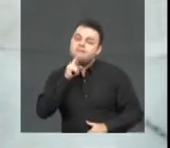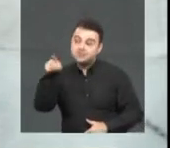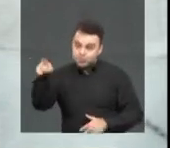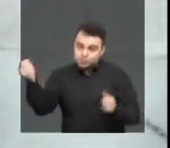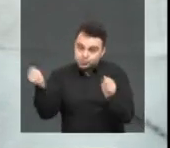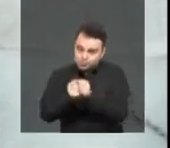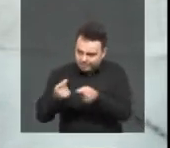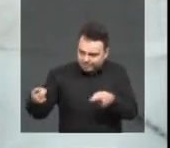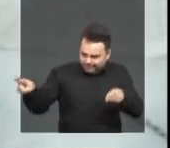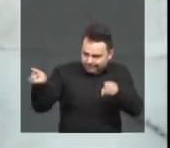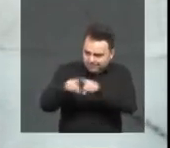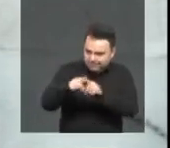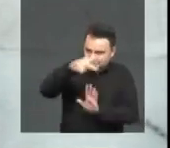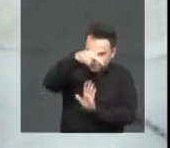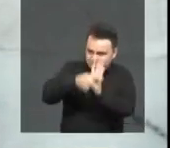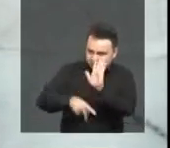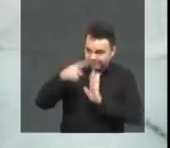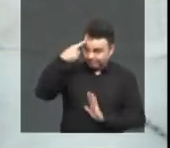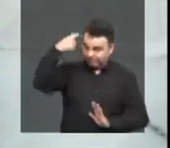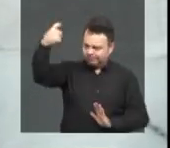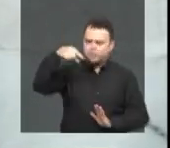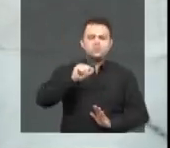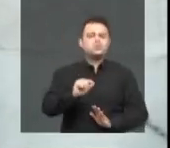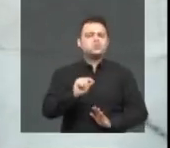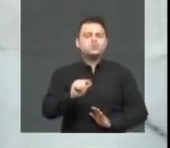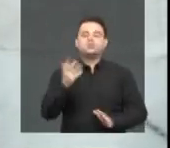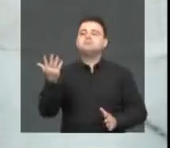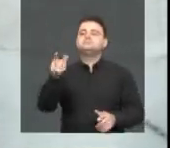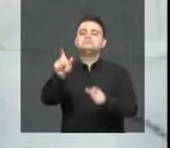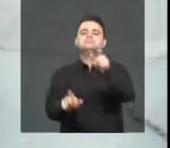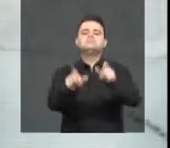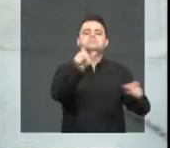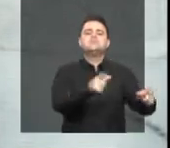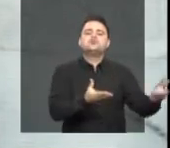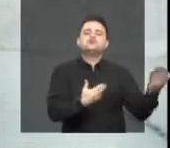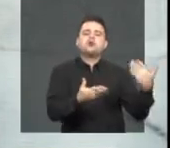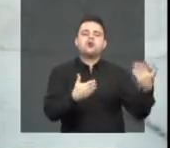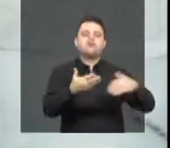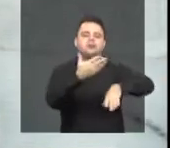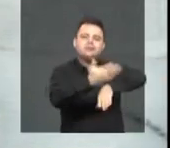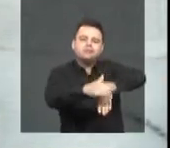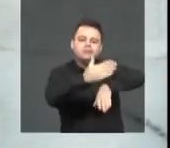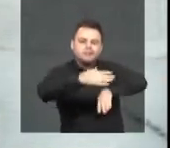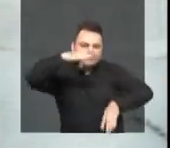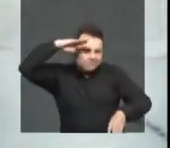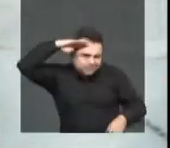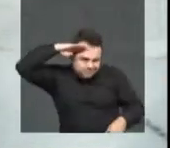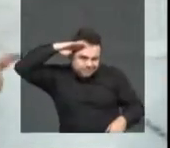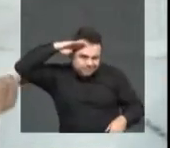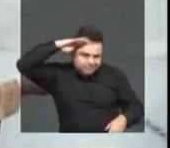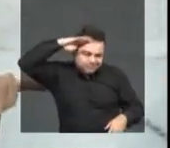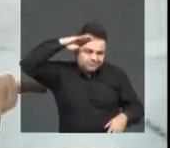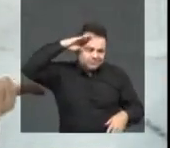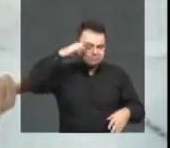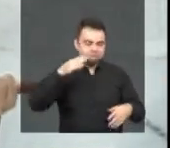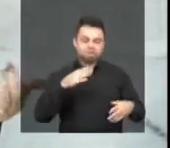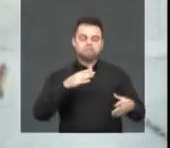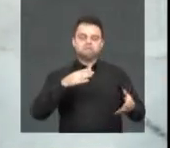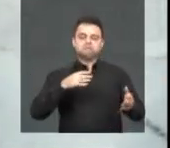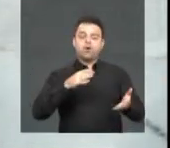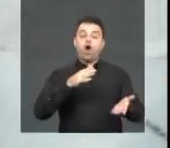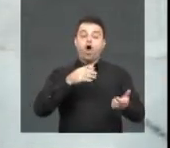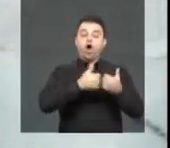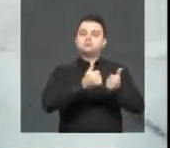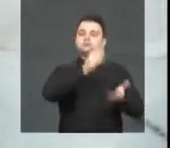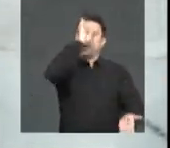Risse, mas o senhor é coautor, né? Que concede aí transporte gratuito aos atiradores do tiro de guerra. O senhor havia me relatado